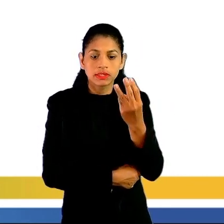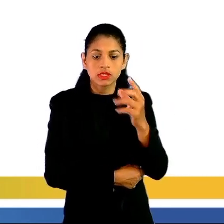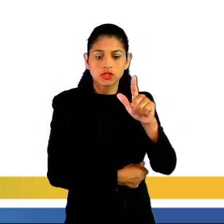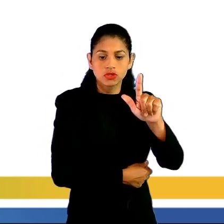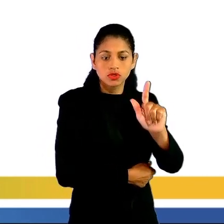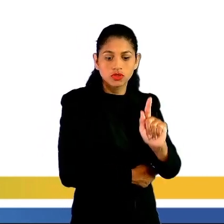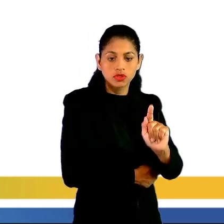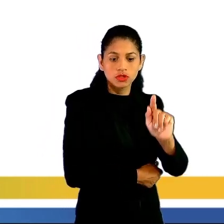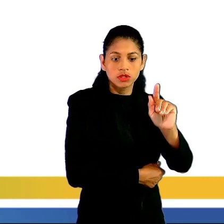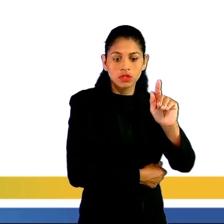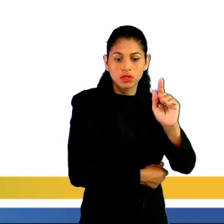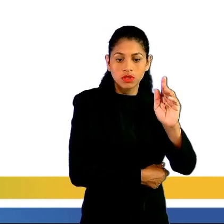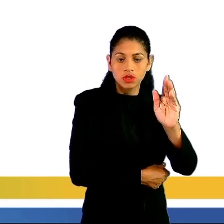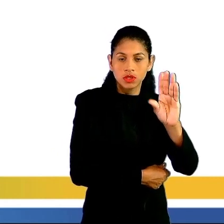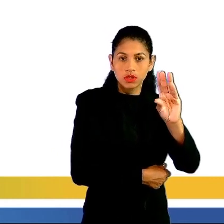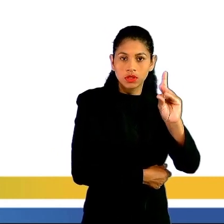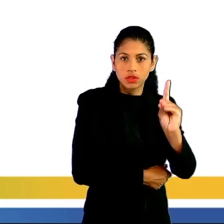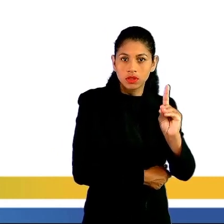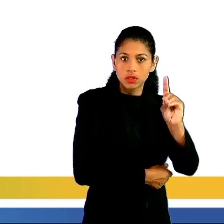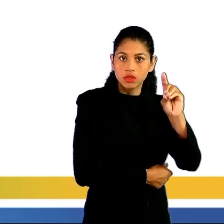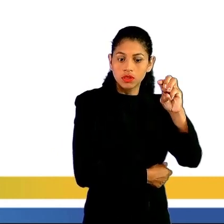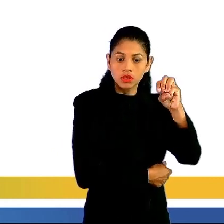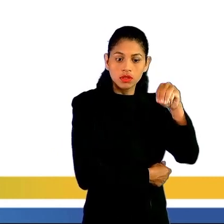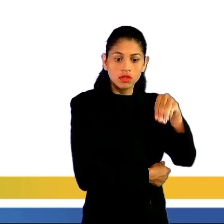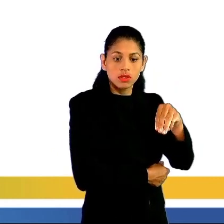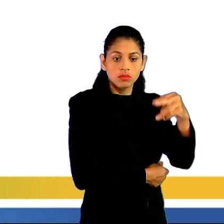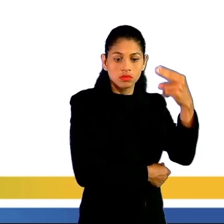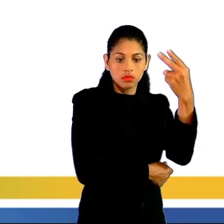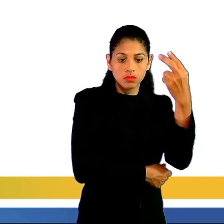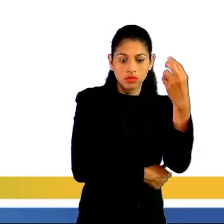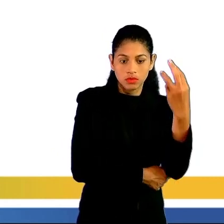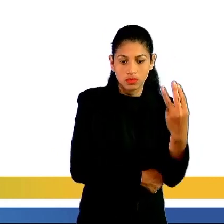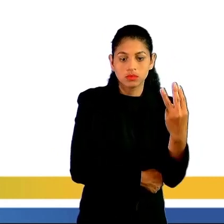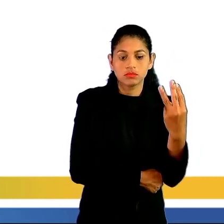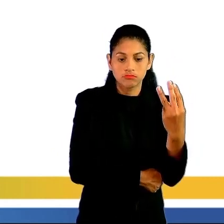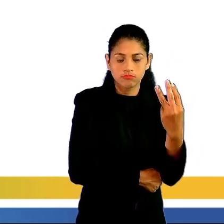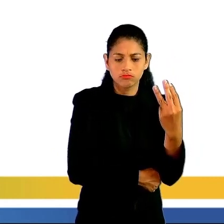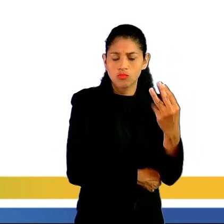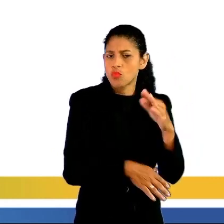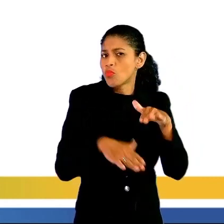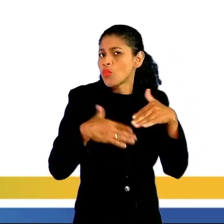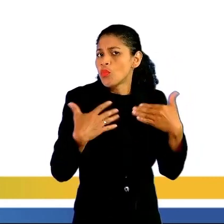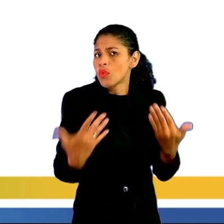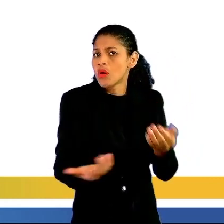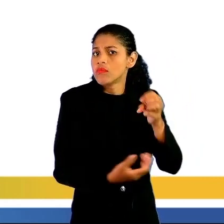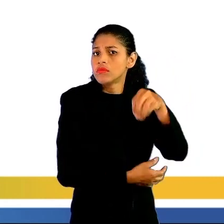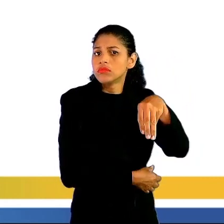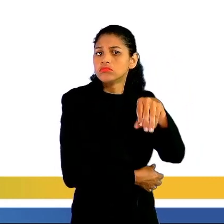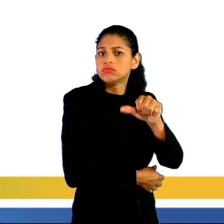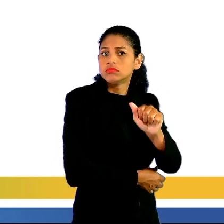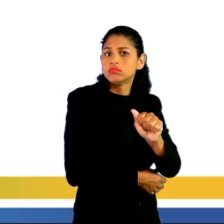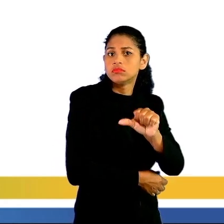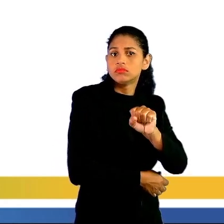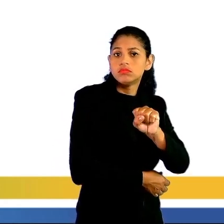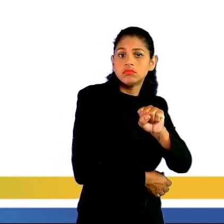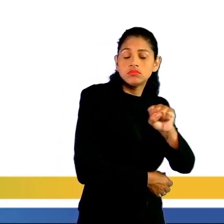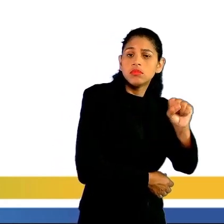alternativas e nós vemos que está em quilogramas. Ok? Então, nós vamos